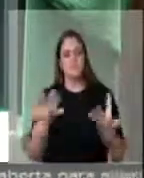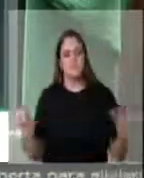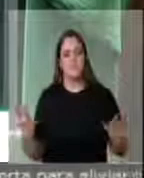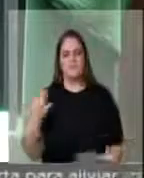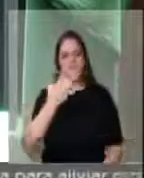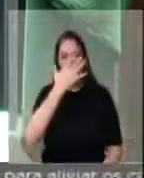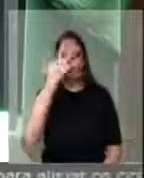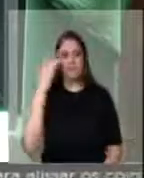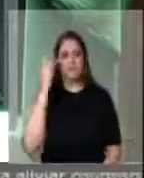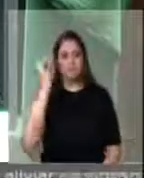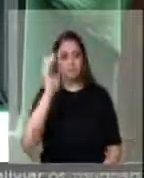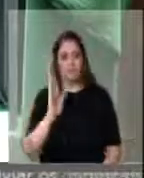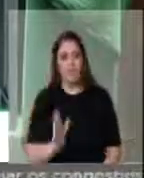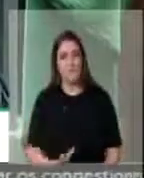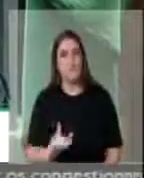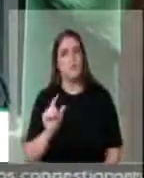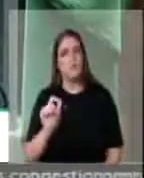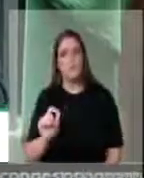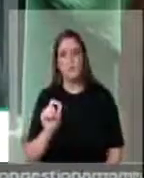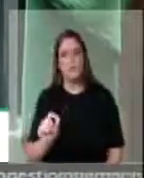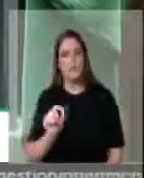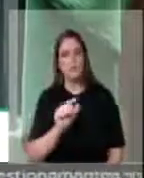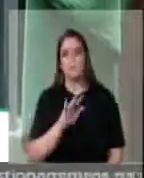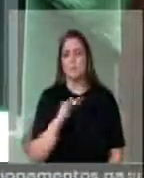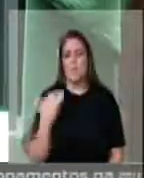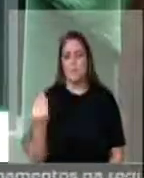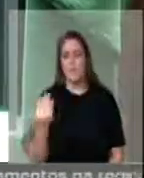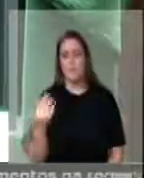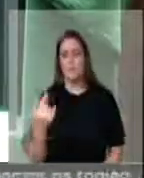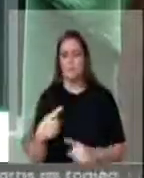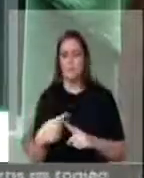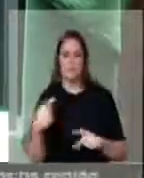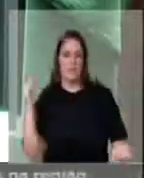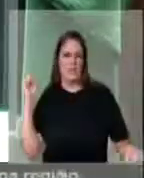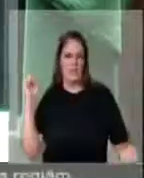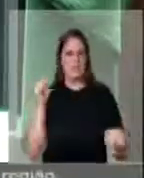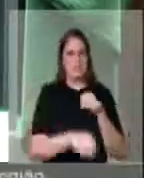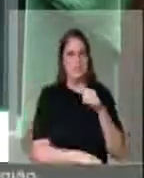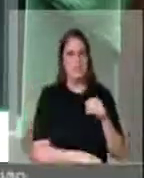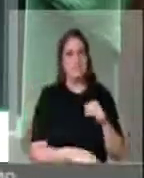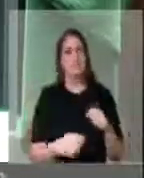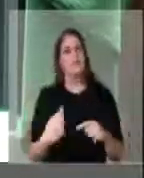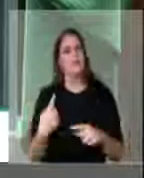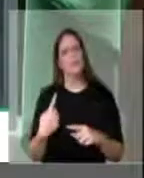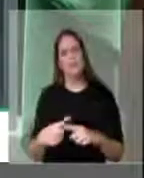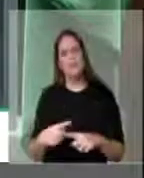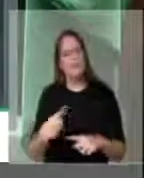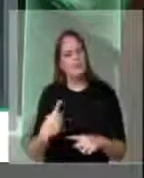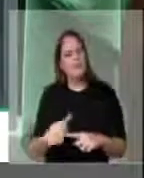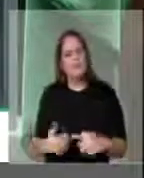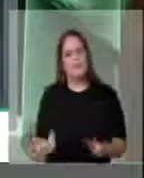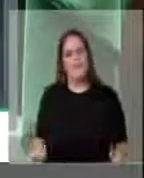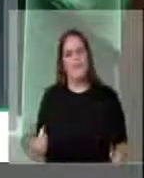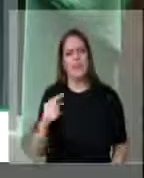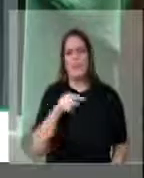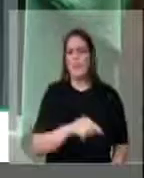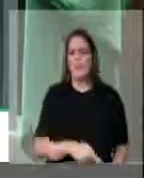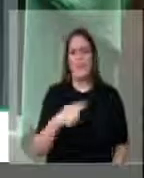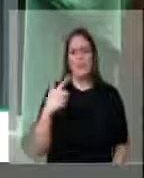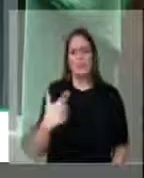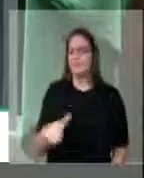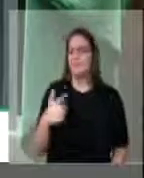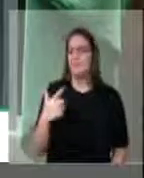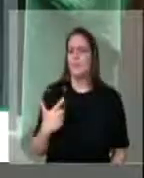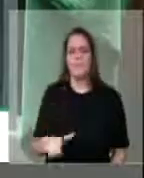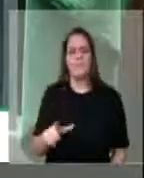são assassinados neste país por algo que não tiveram a opção